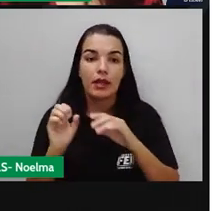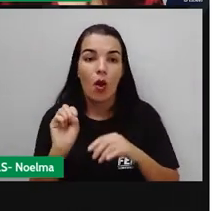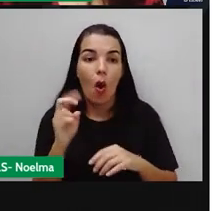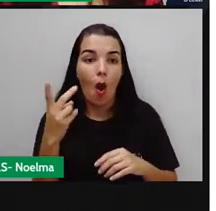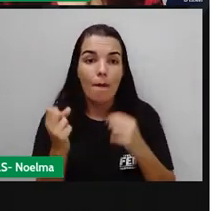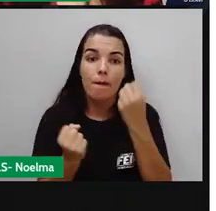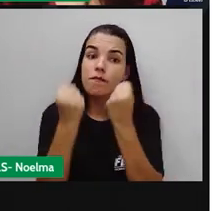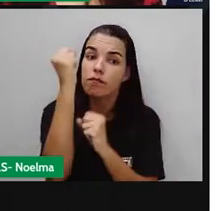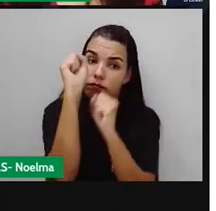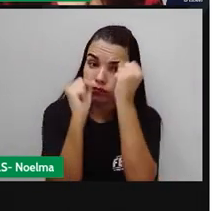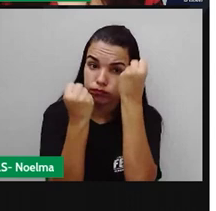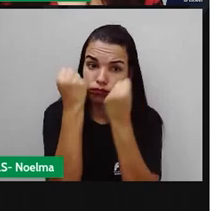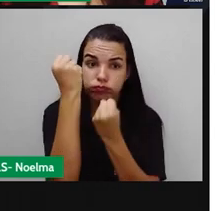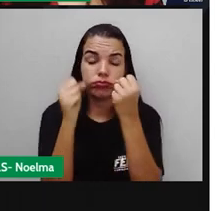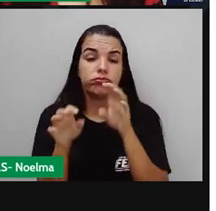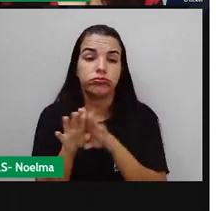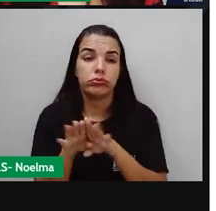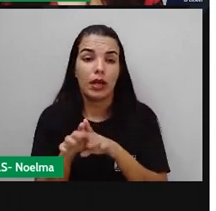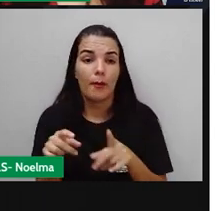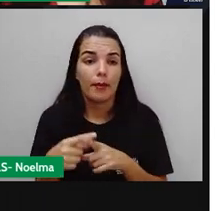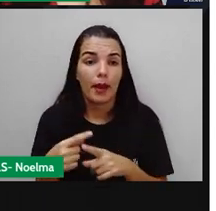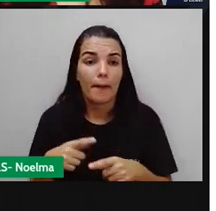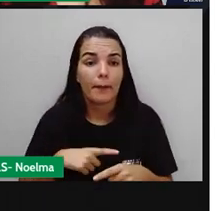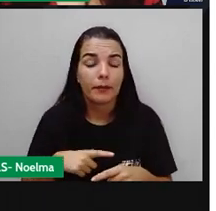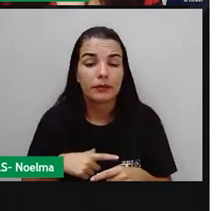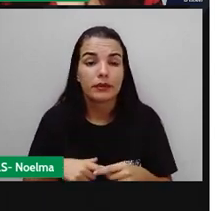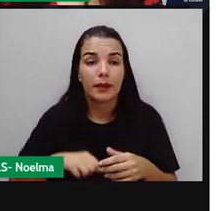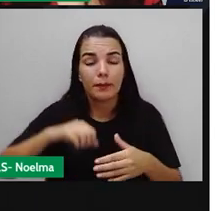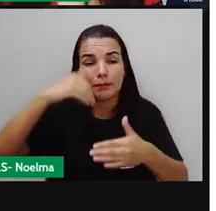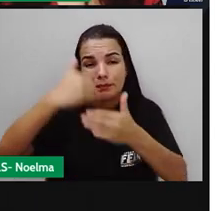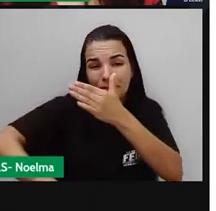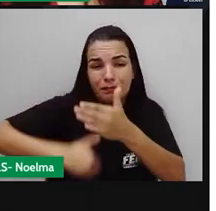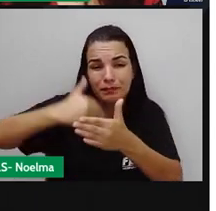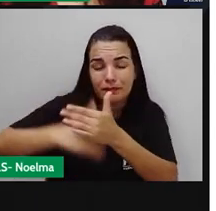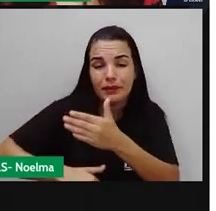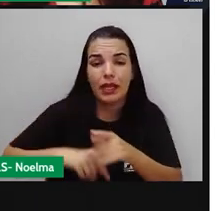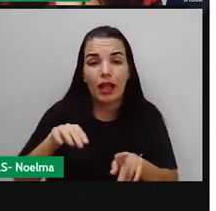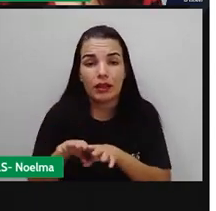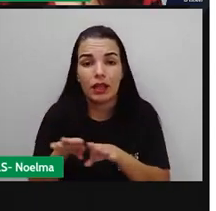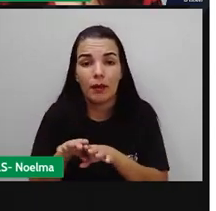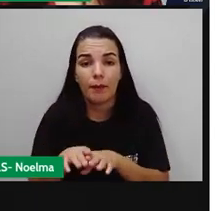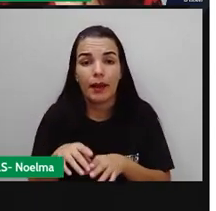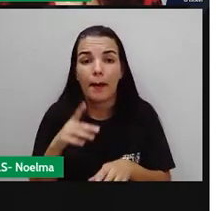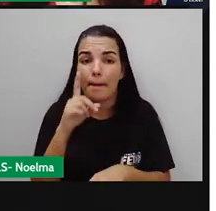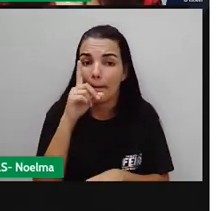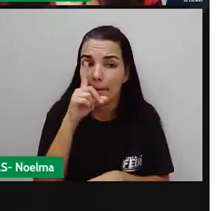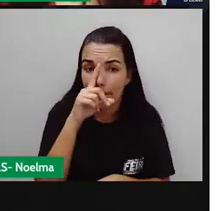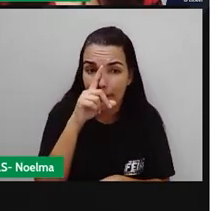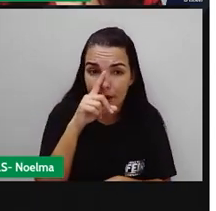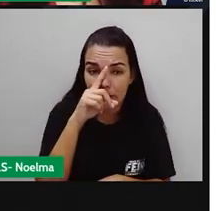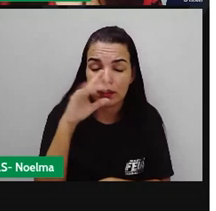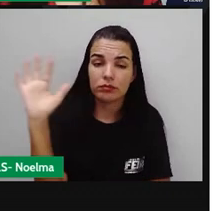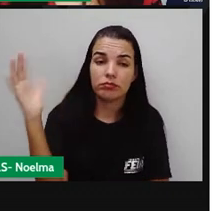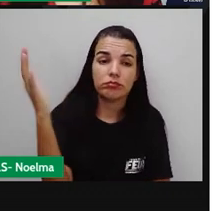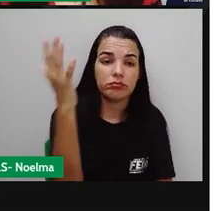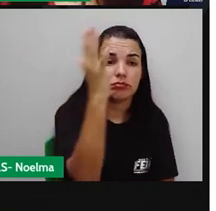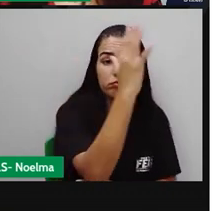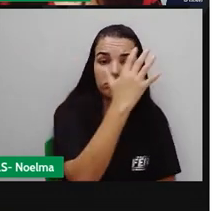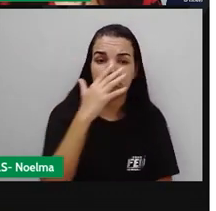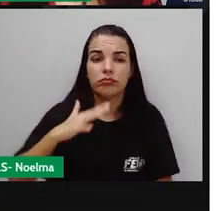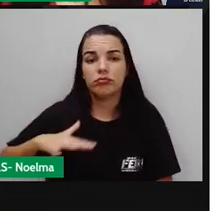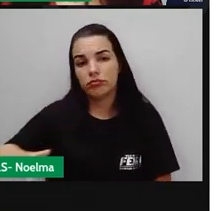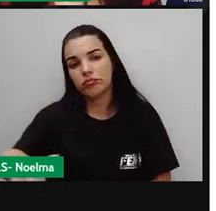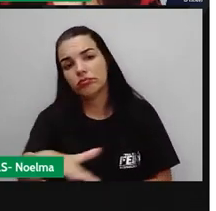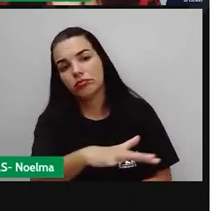grandes prejuízos patrimoniais, né? Ameaça o nosso ambiente e até mesmo colocando a integridade